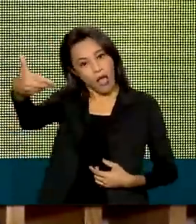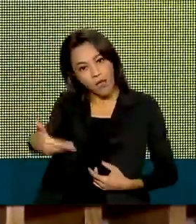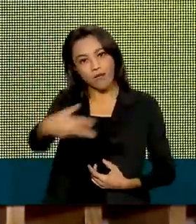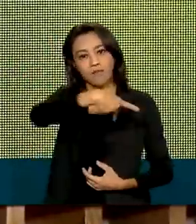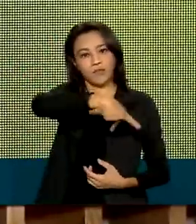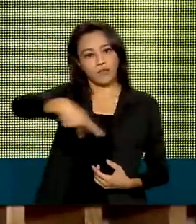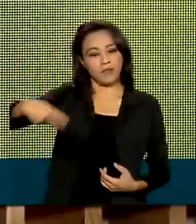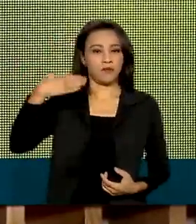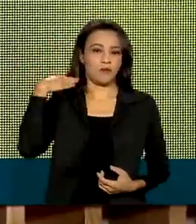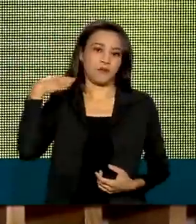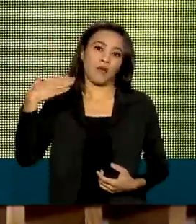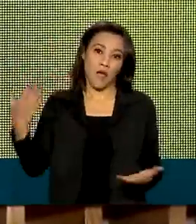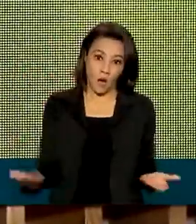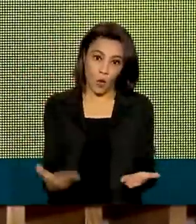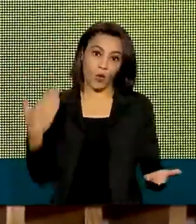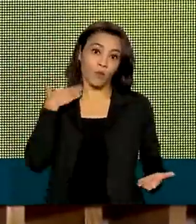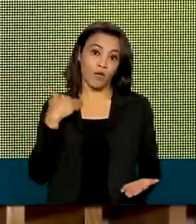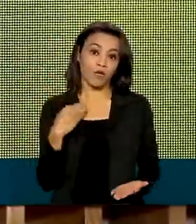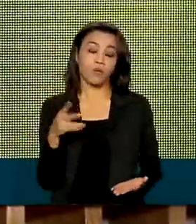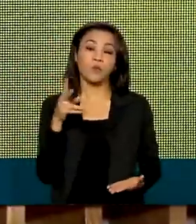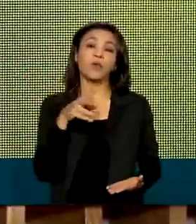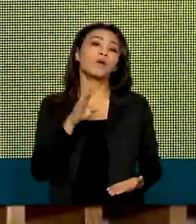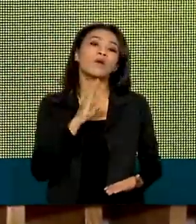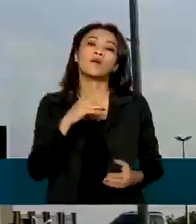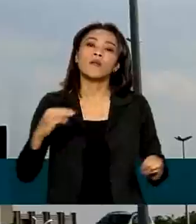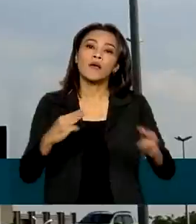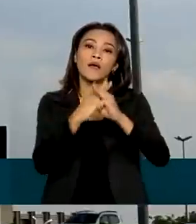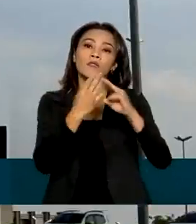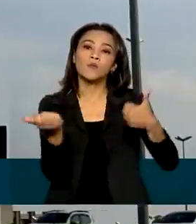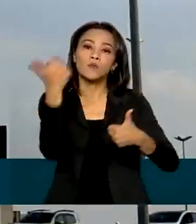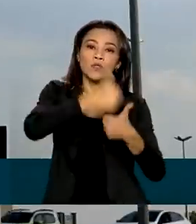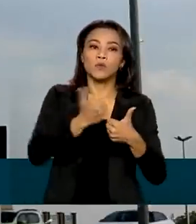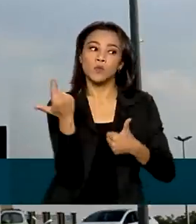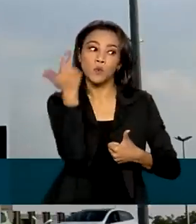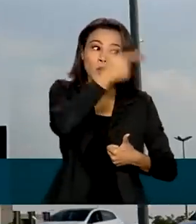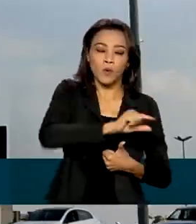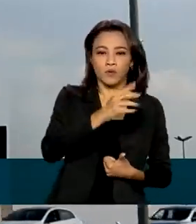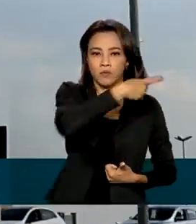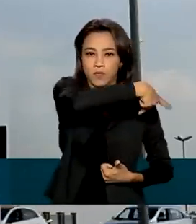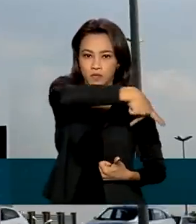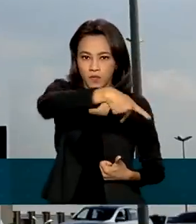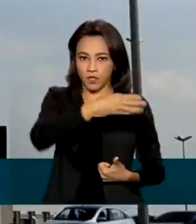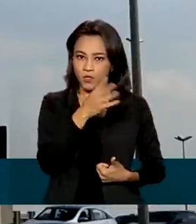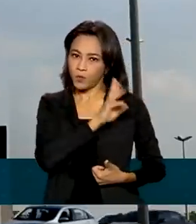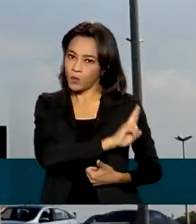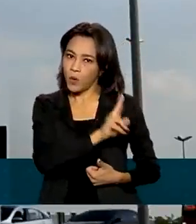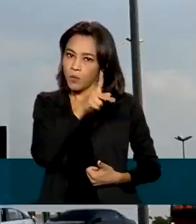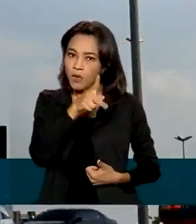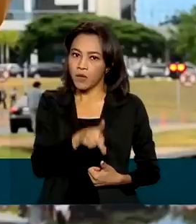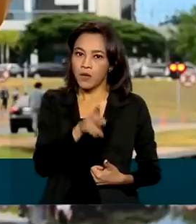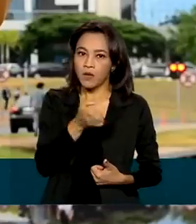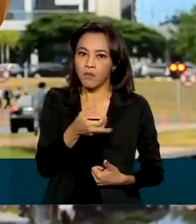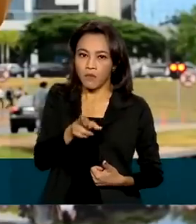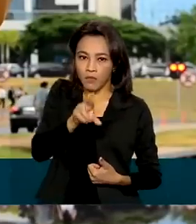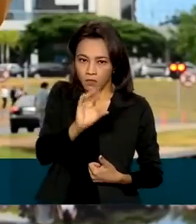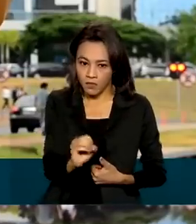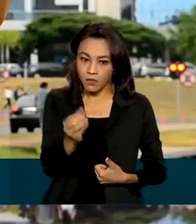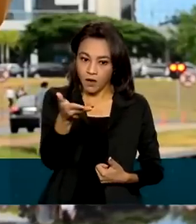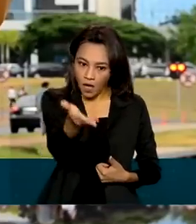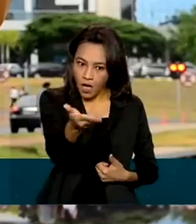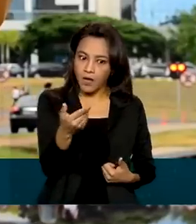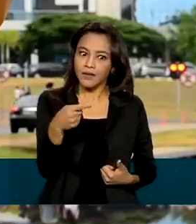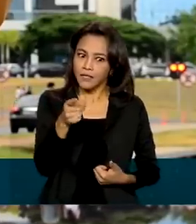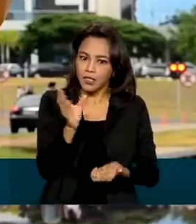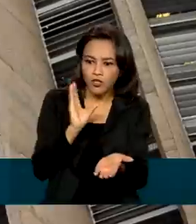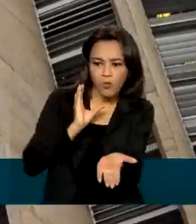da Caixa Econômica Federal, no lugar de Pedro Guimarães. A Caixa, segundo a própria instituição, é o maior banco financiador da casa